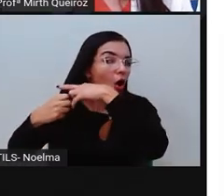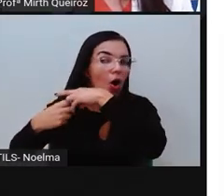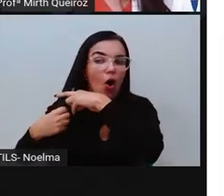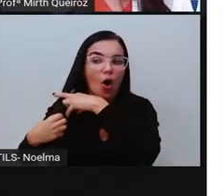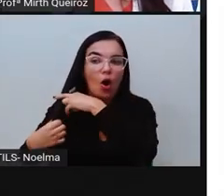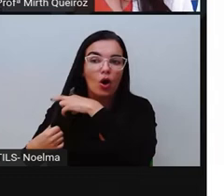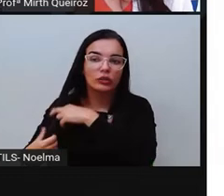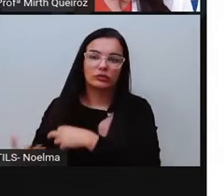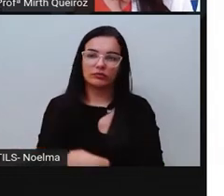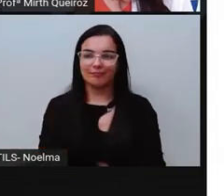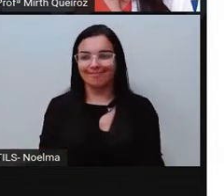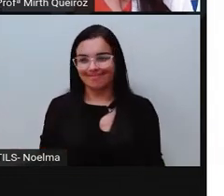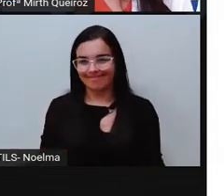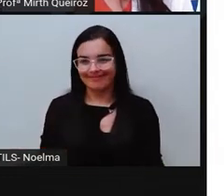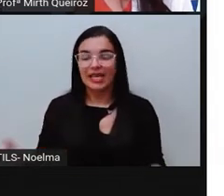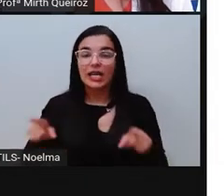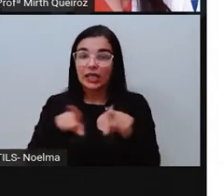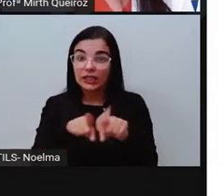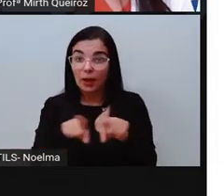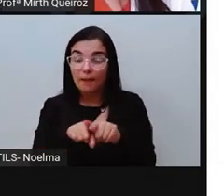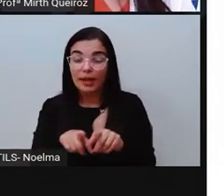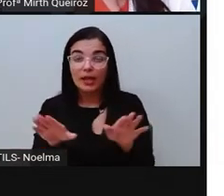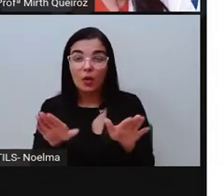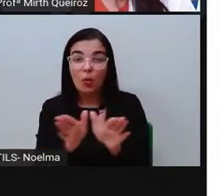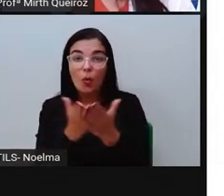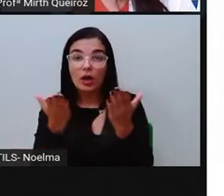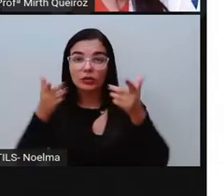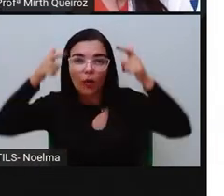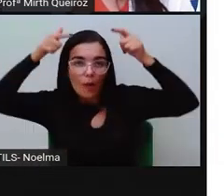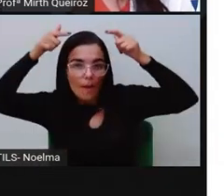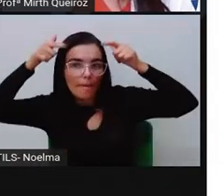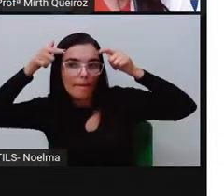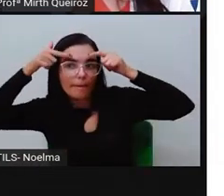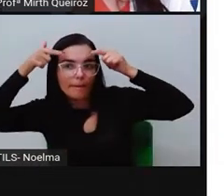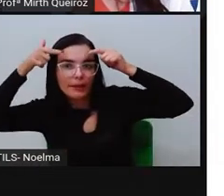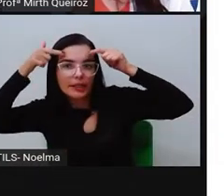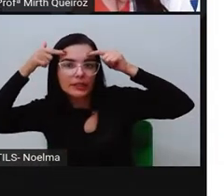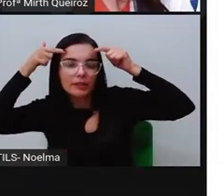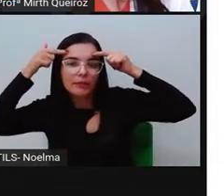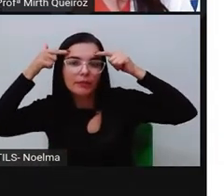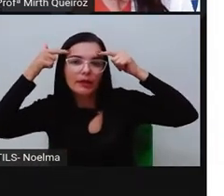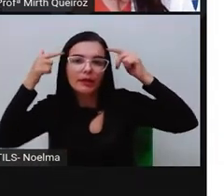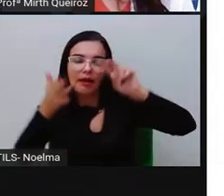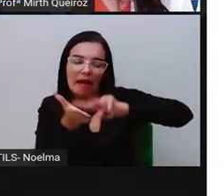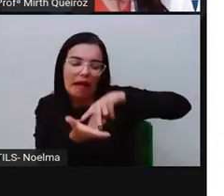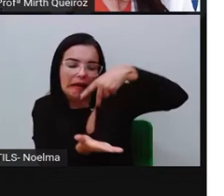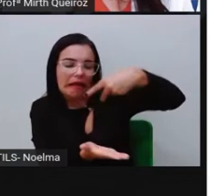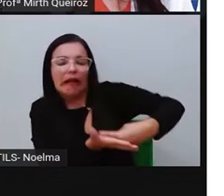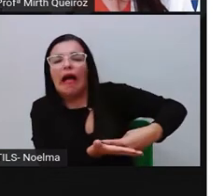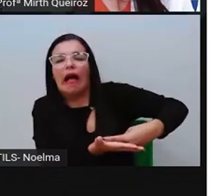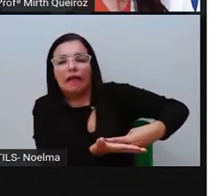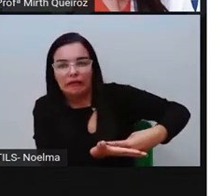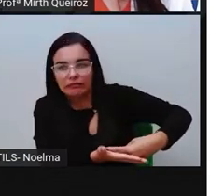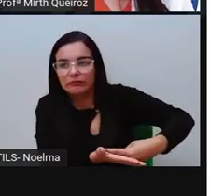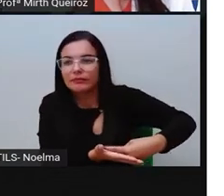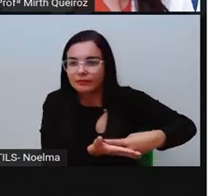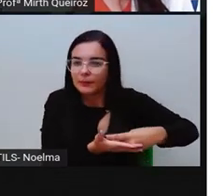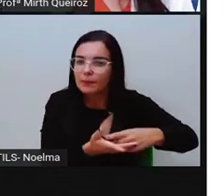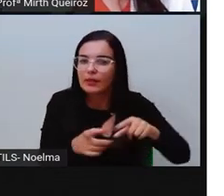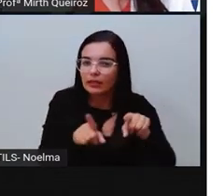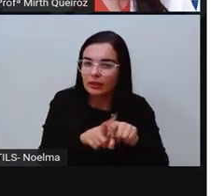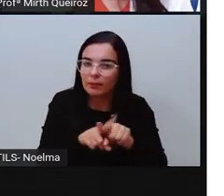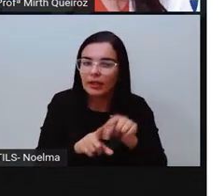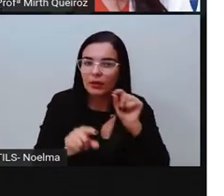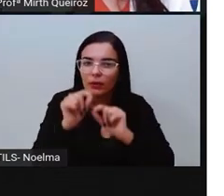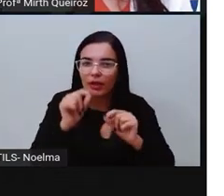que o príncipe, ele acaba se machucando, né? Que é justamente nesse momento que